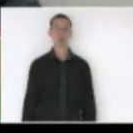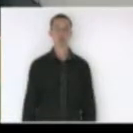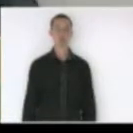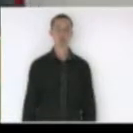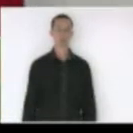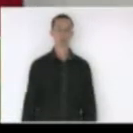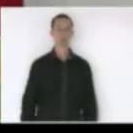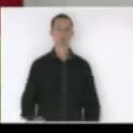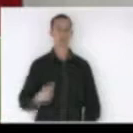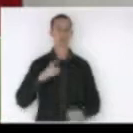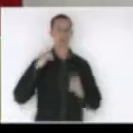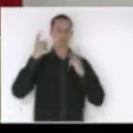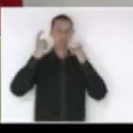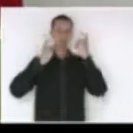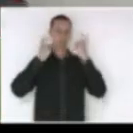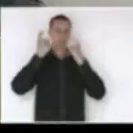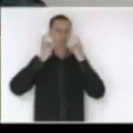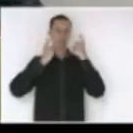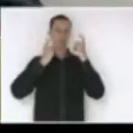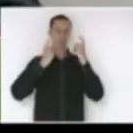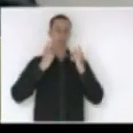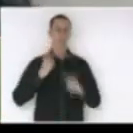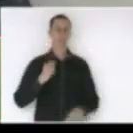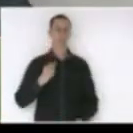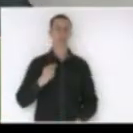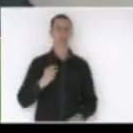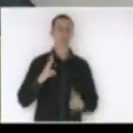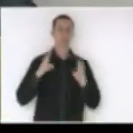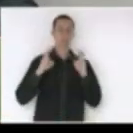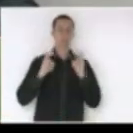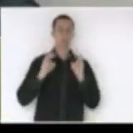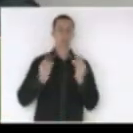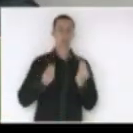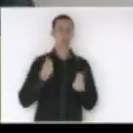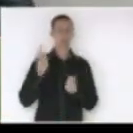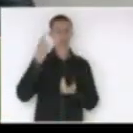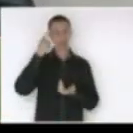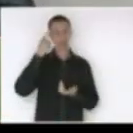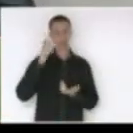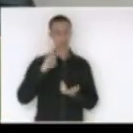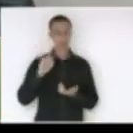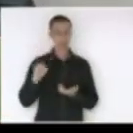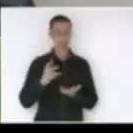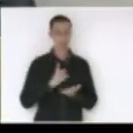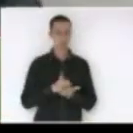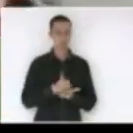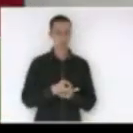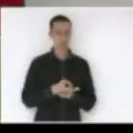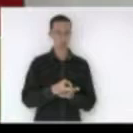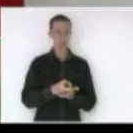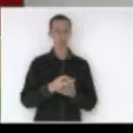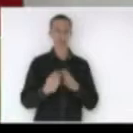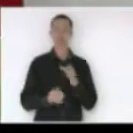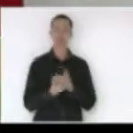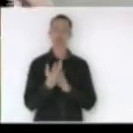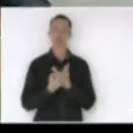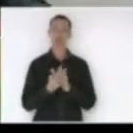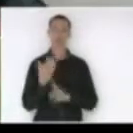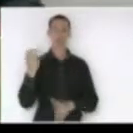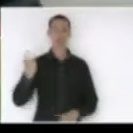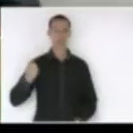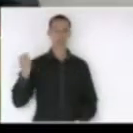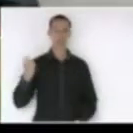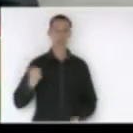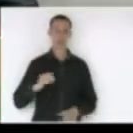preocupações quanto a continuidade da produção de leite pela